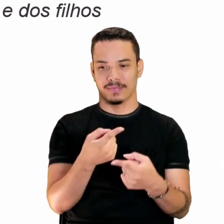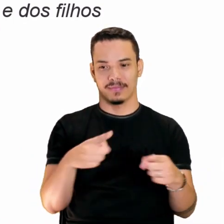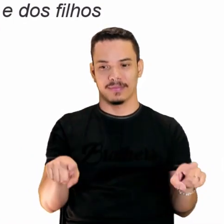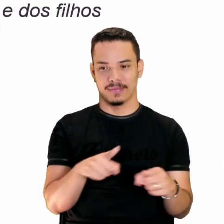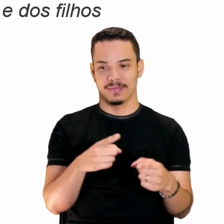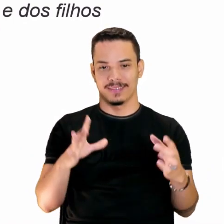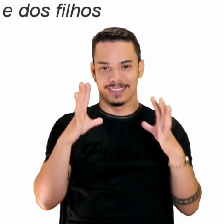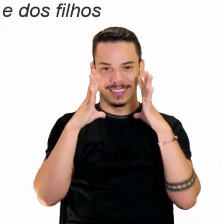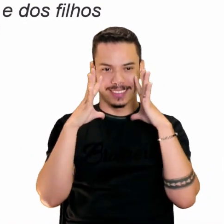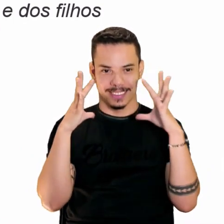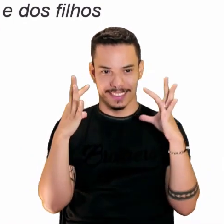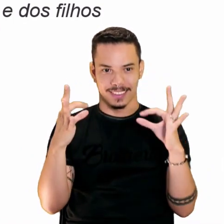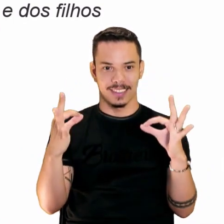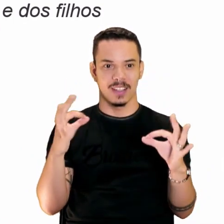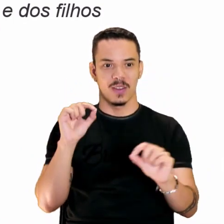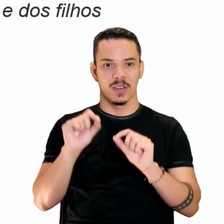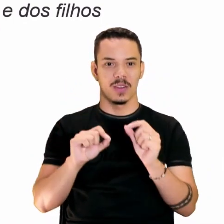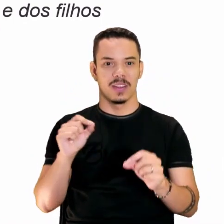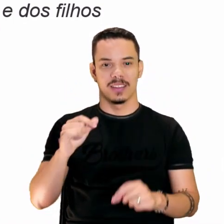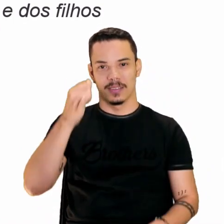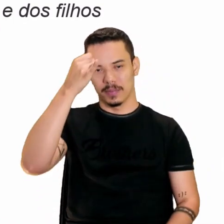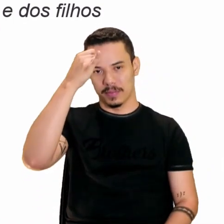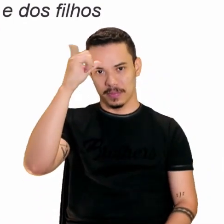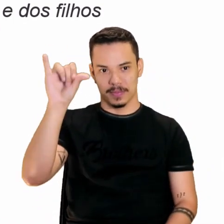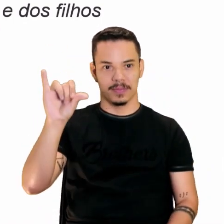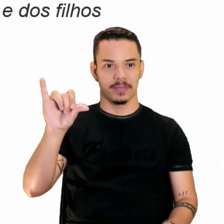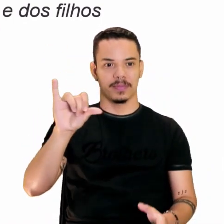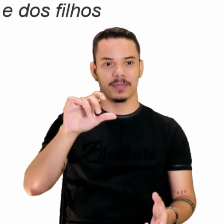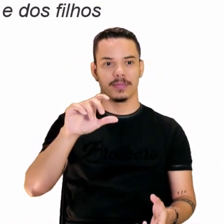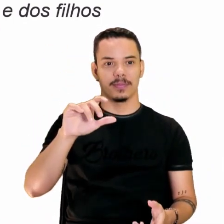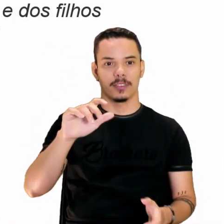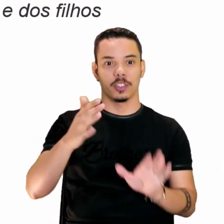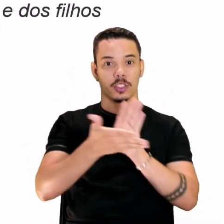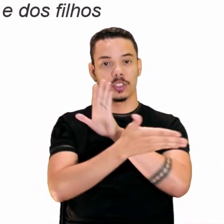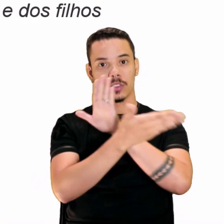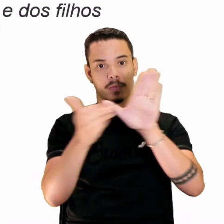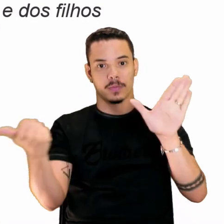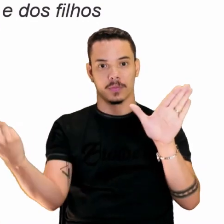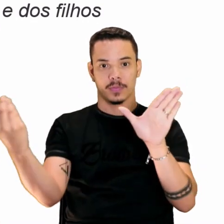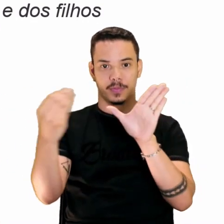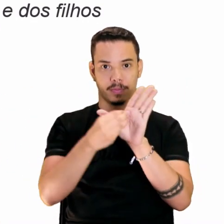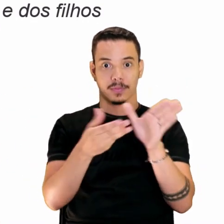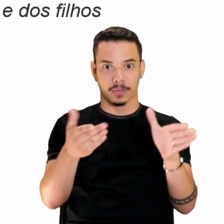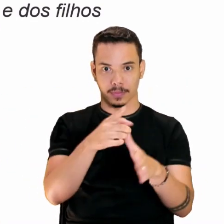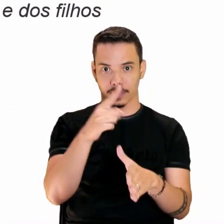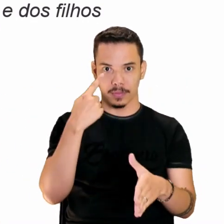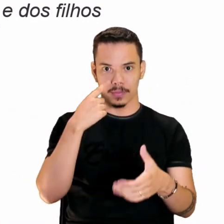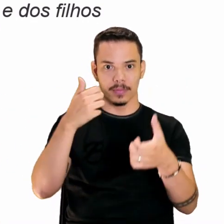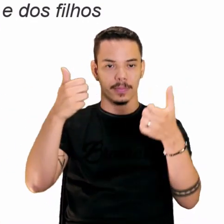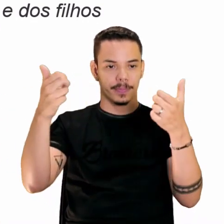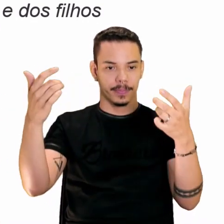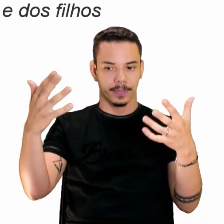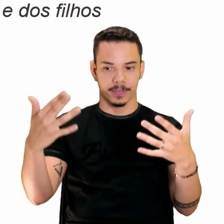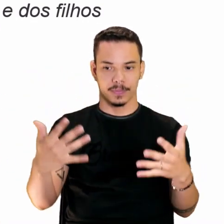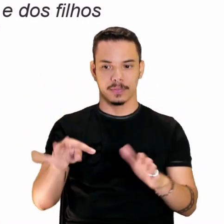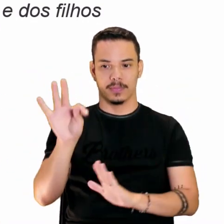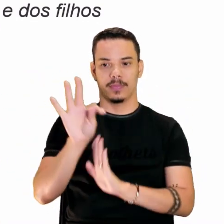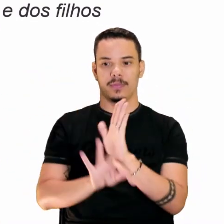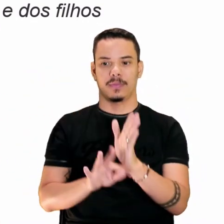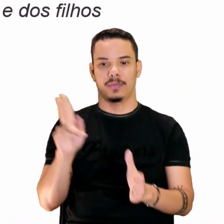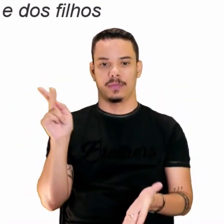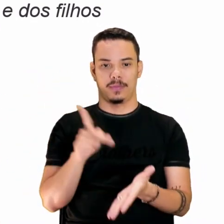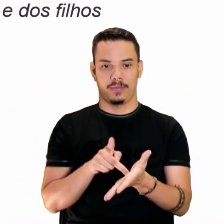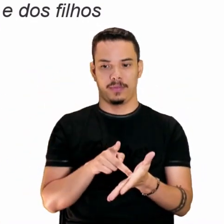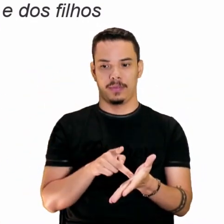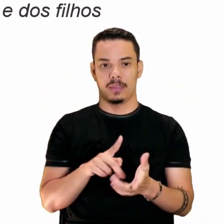atenção, desconstruindo Amélia. É a que você acabou de ouvir ali, no texto original.